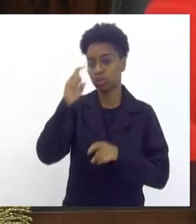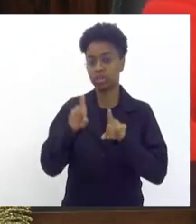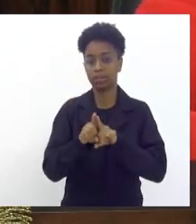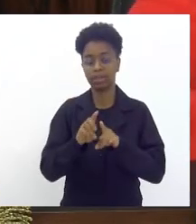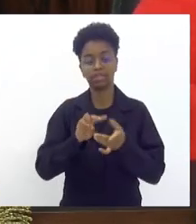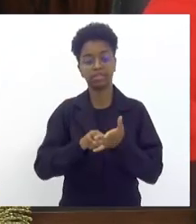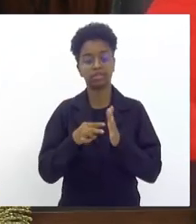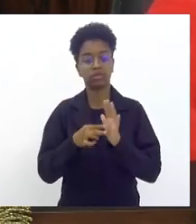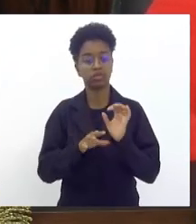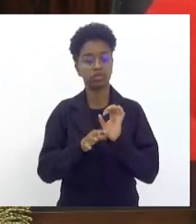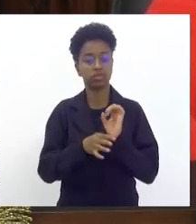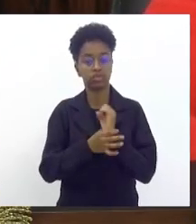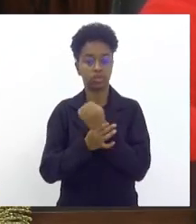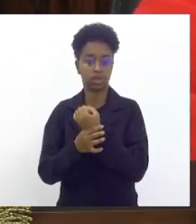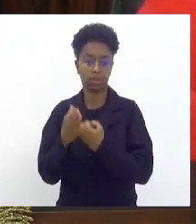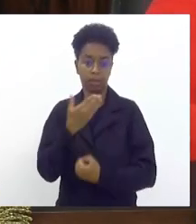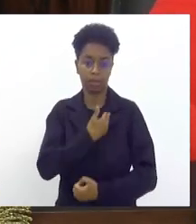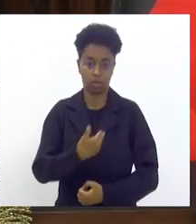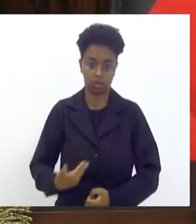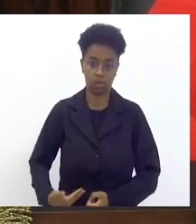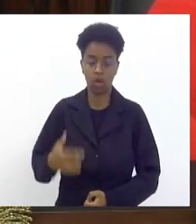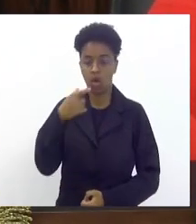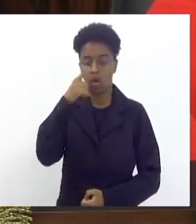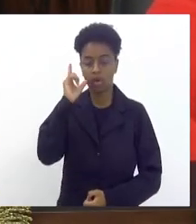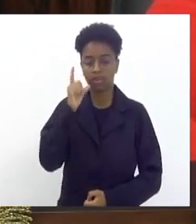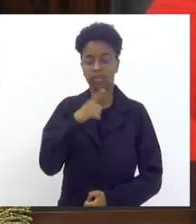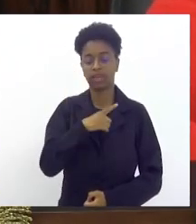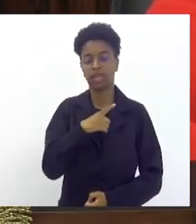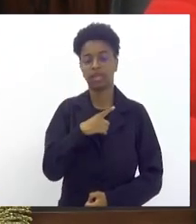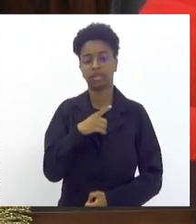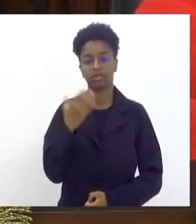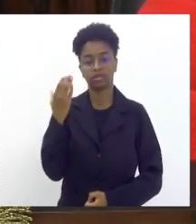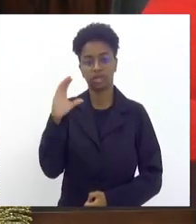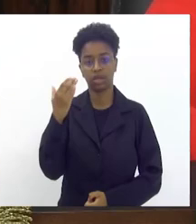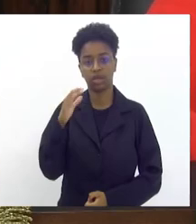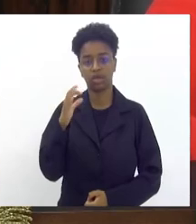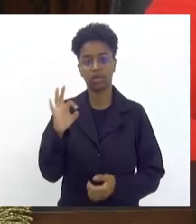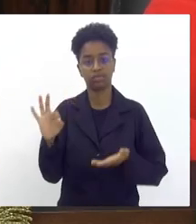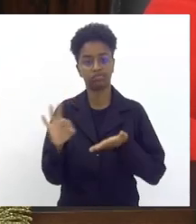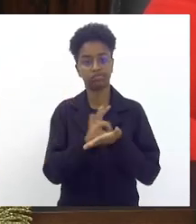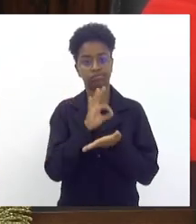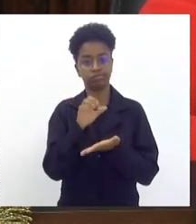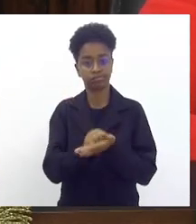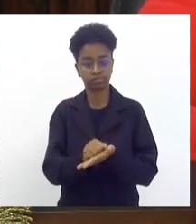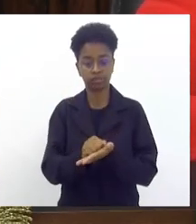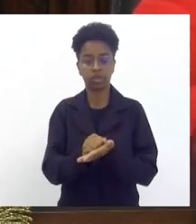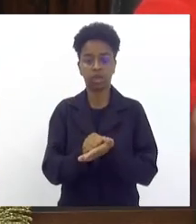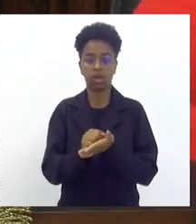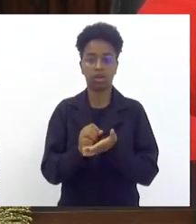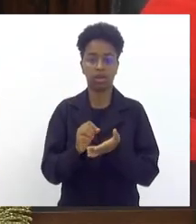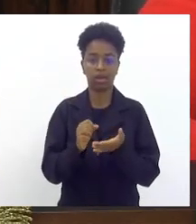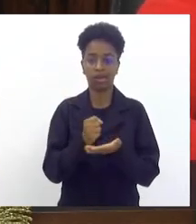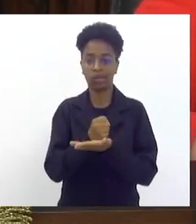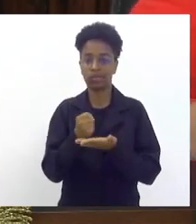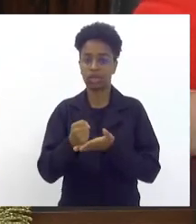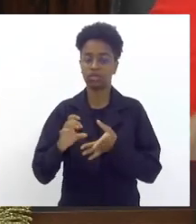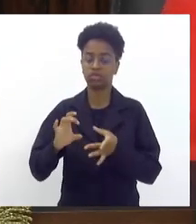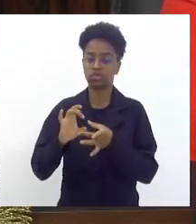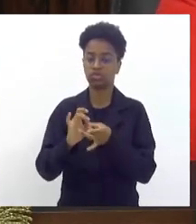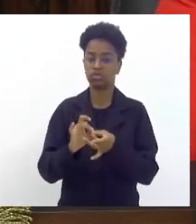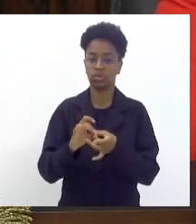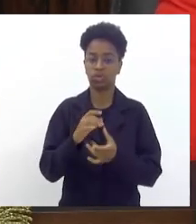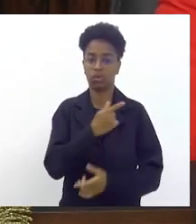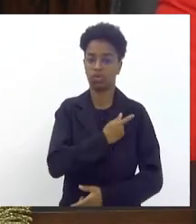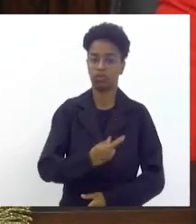segurança pública ontem nós tivemos em Niterói assinatura de um convênio com o governo federal deputado Rodrigo Amorim